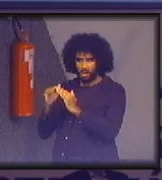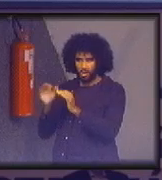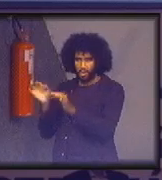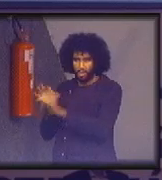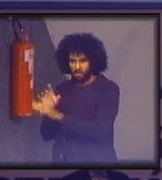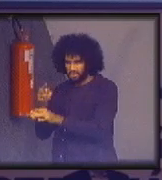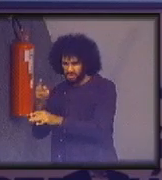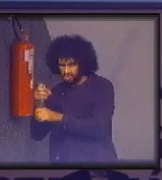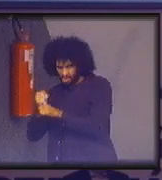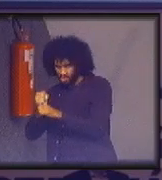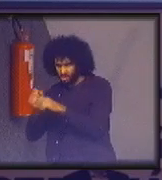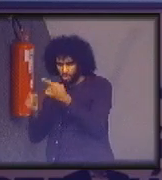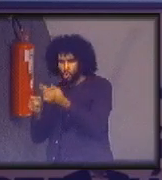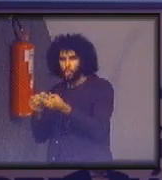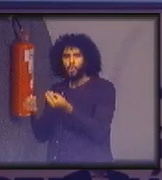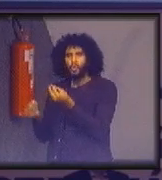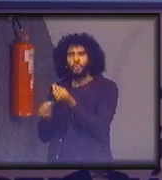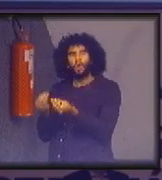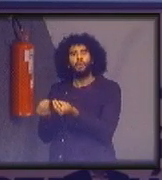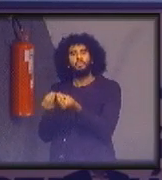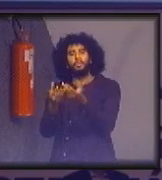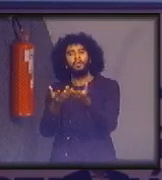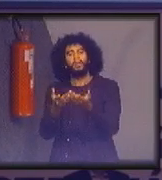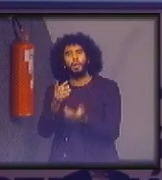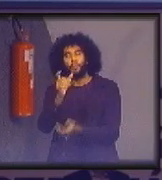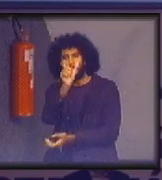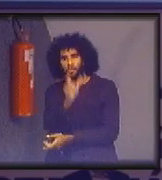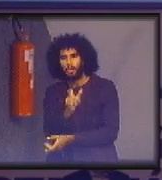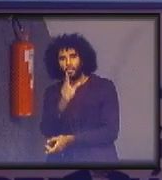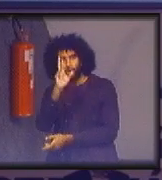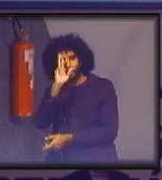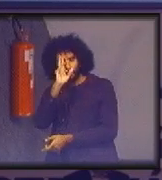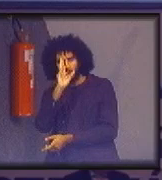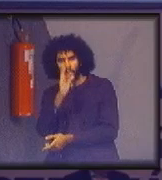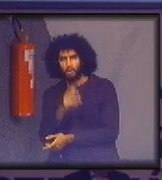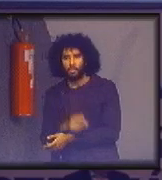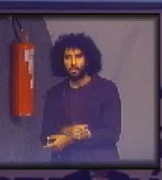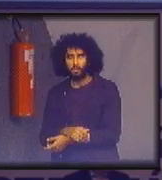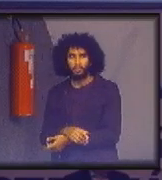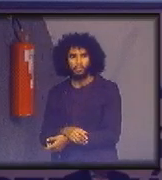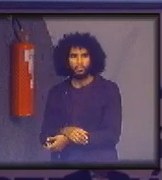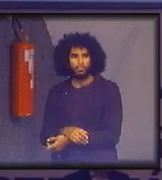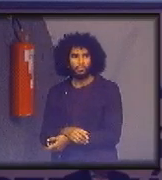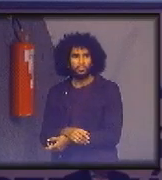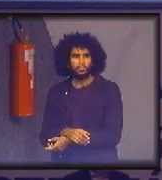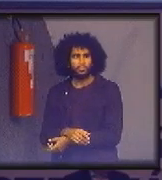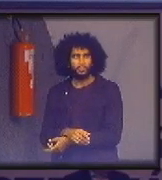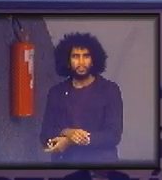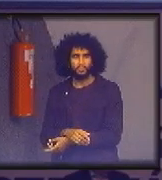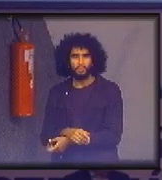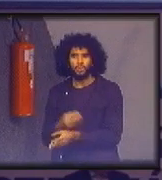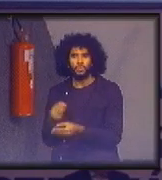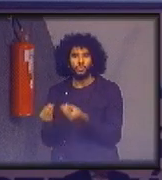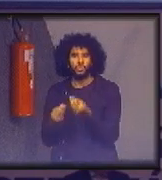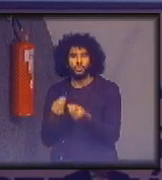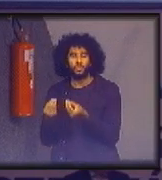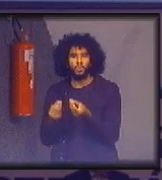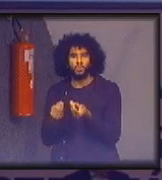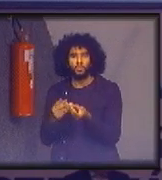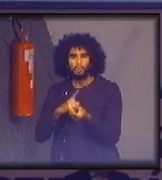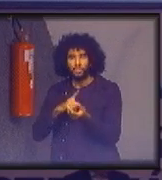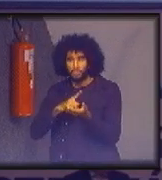como é que você faz a devolução para o dono dela qual é o contrato que alinha isso daí qual é o